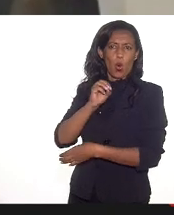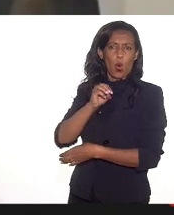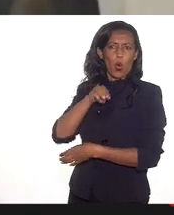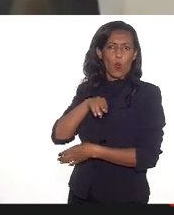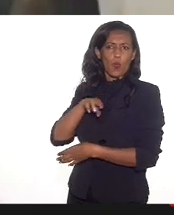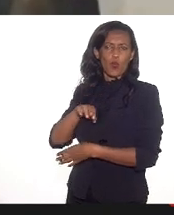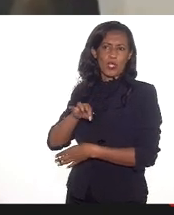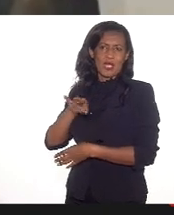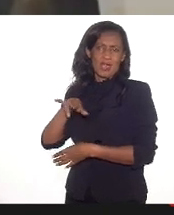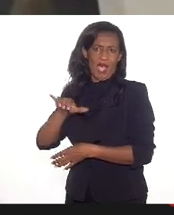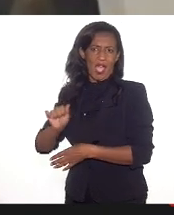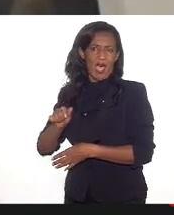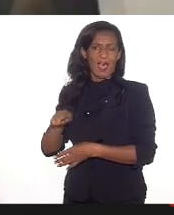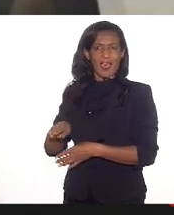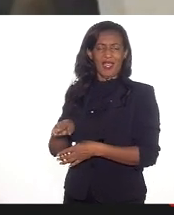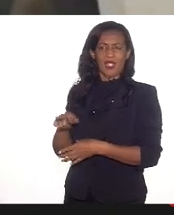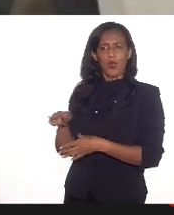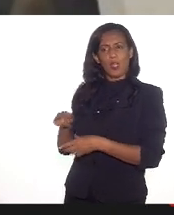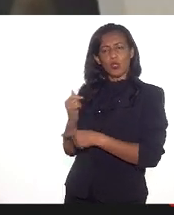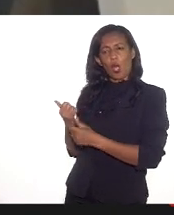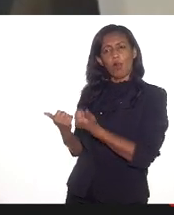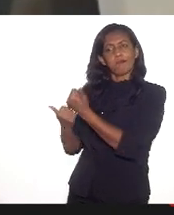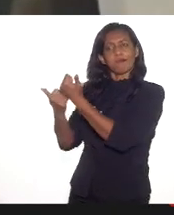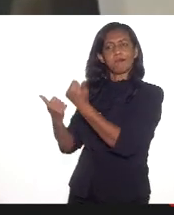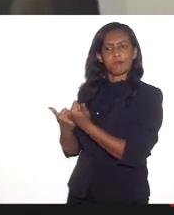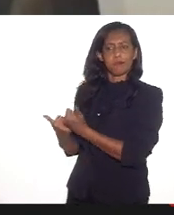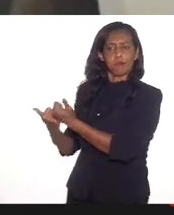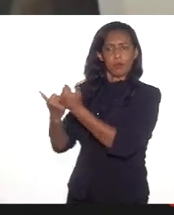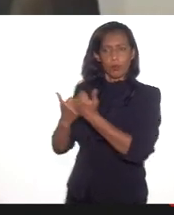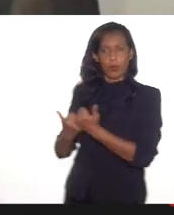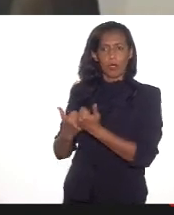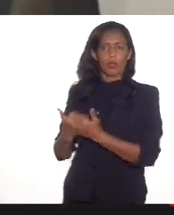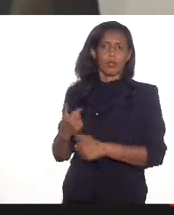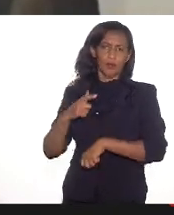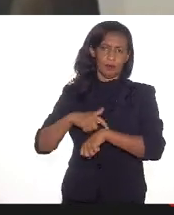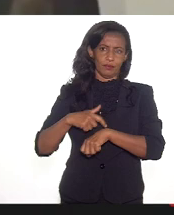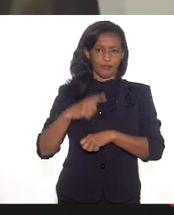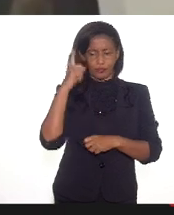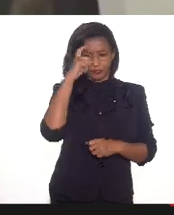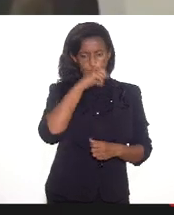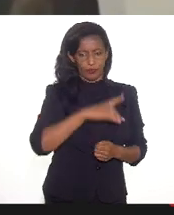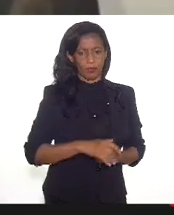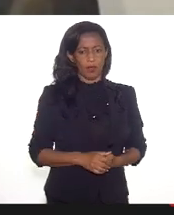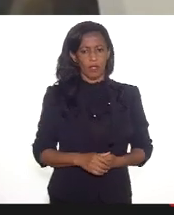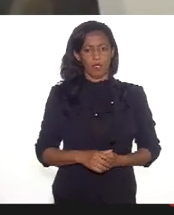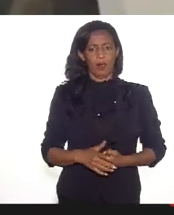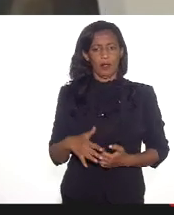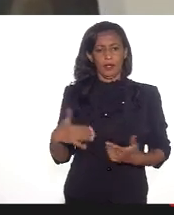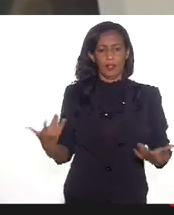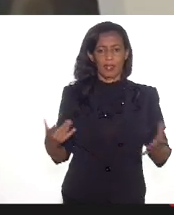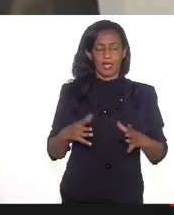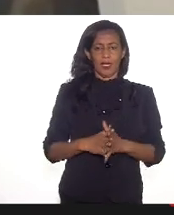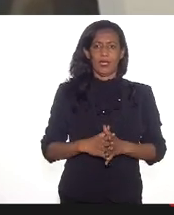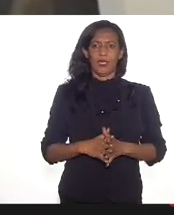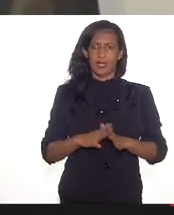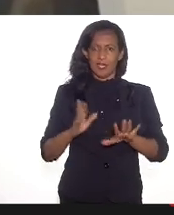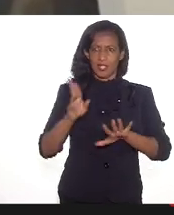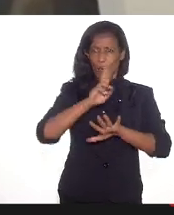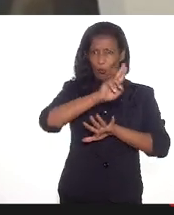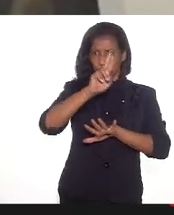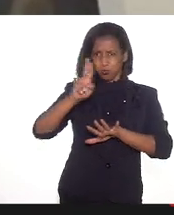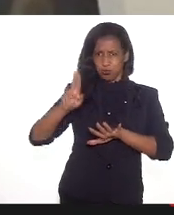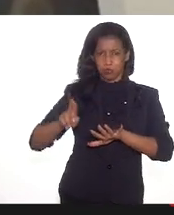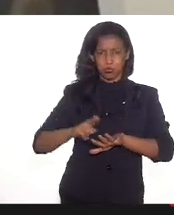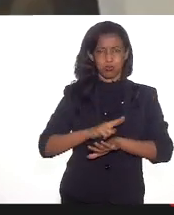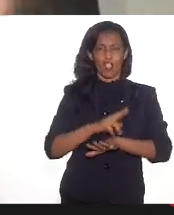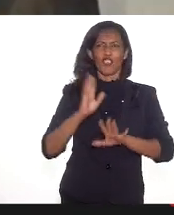junto às suas comunidades como fonte de apoio nesse momento difícil. E aí, nessas frentes que foram todas mencionadas aqui